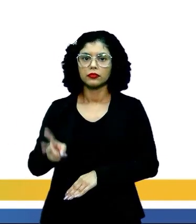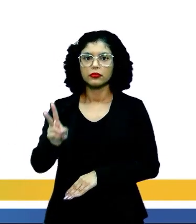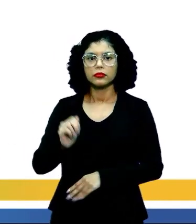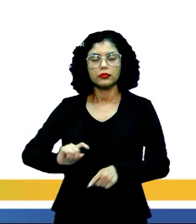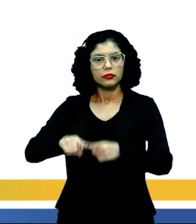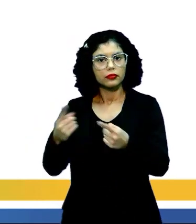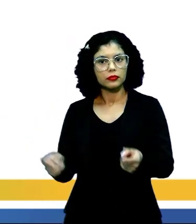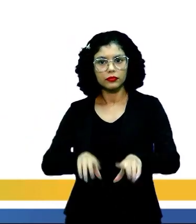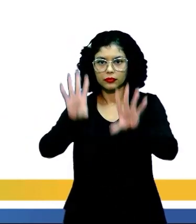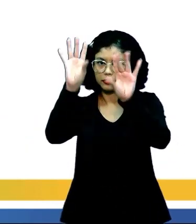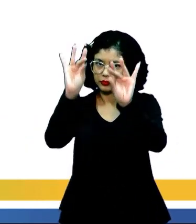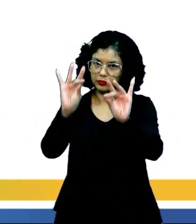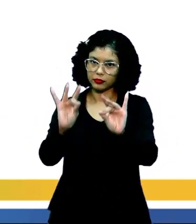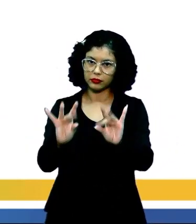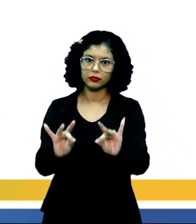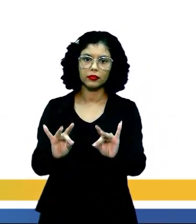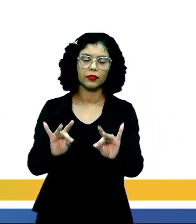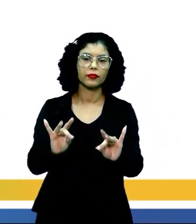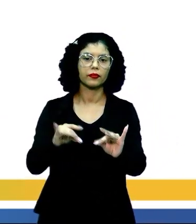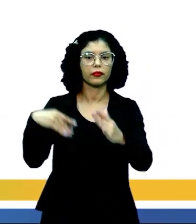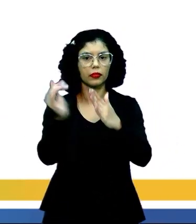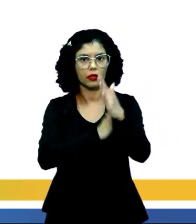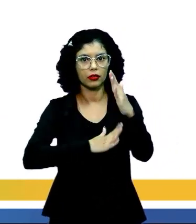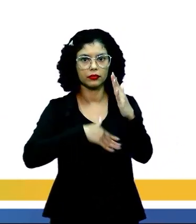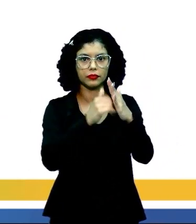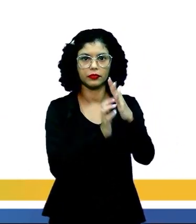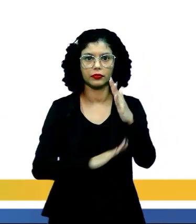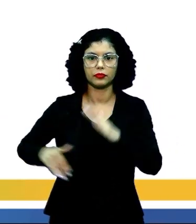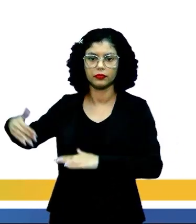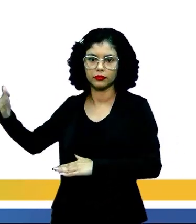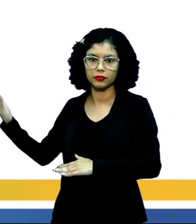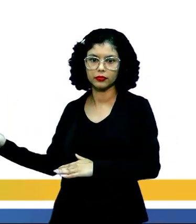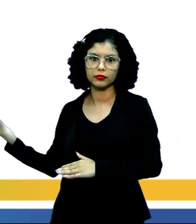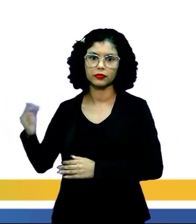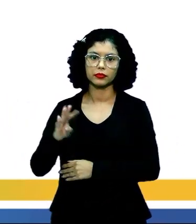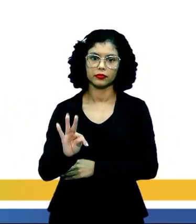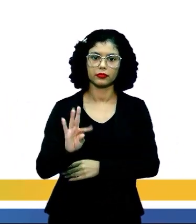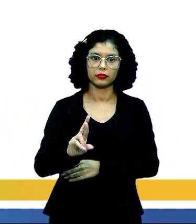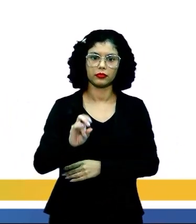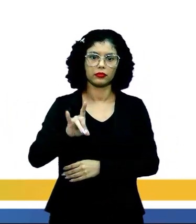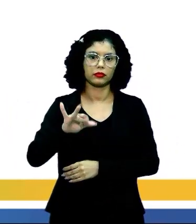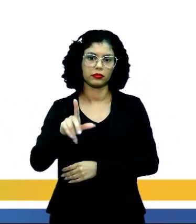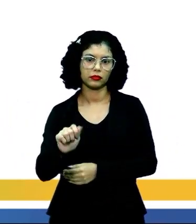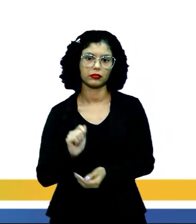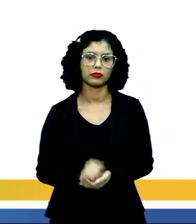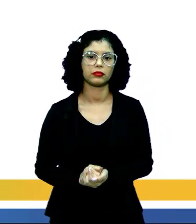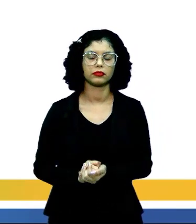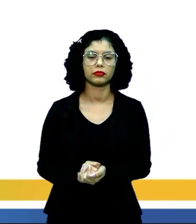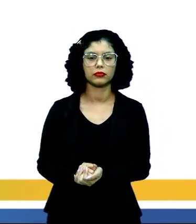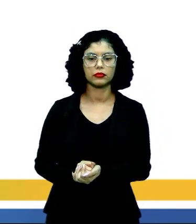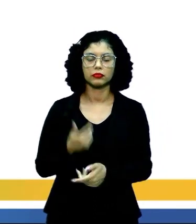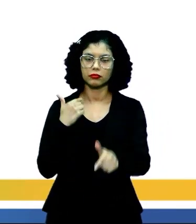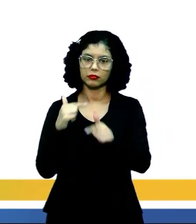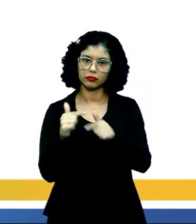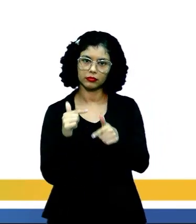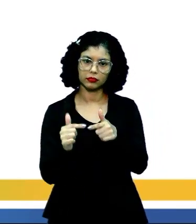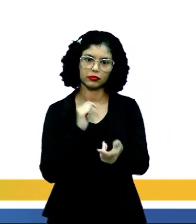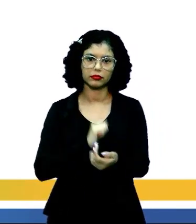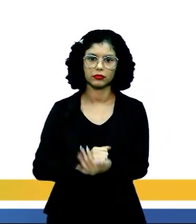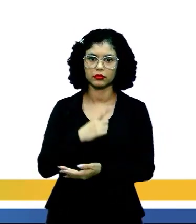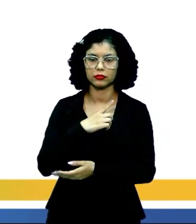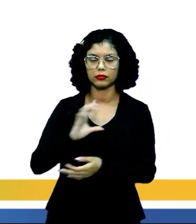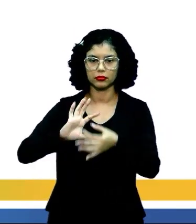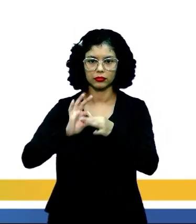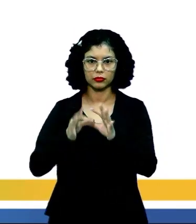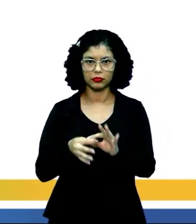também, mais uma vez, um destaque a uma obra importante, Tarsila do Amaral, Operários, e você vai entender essa